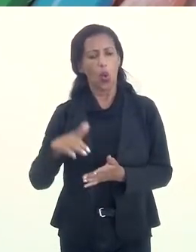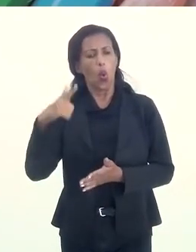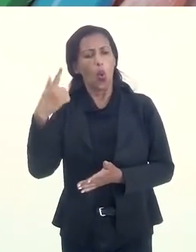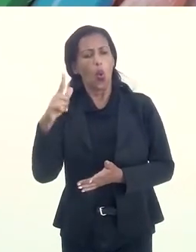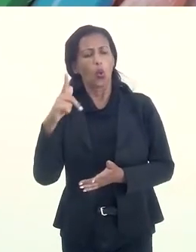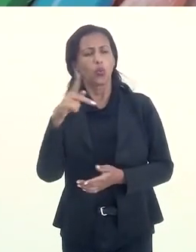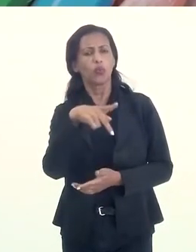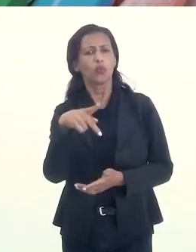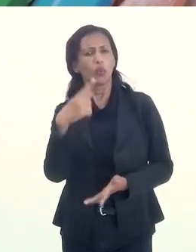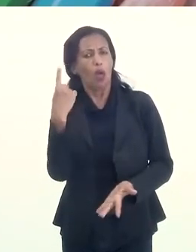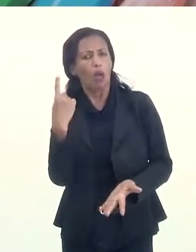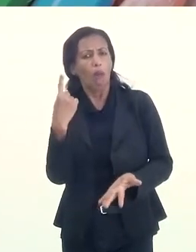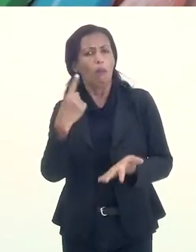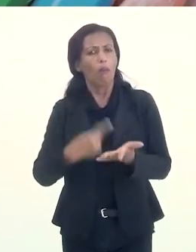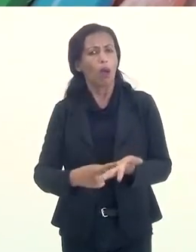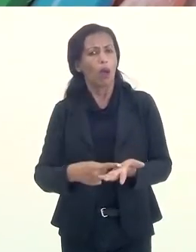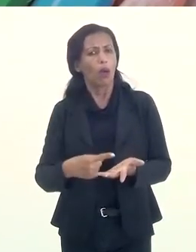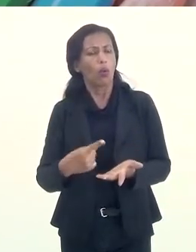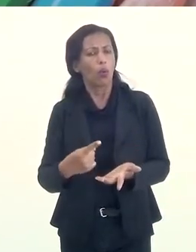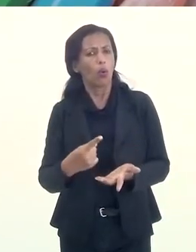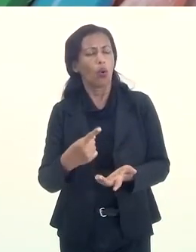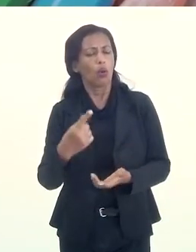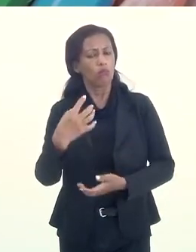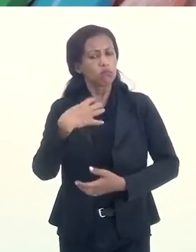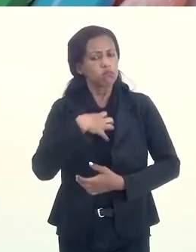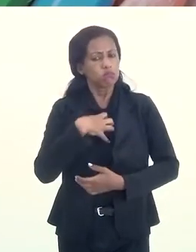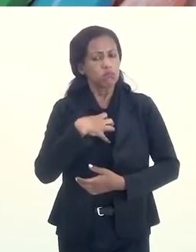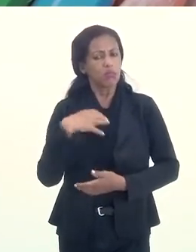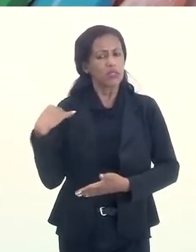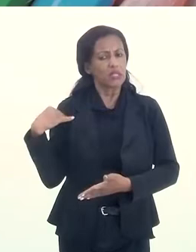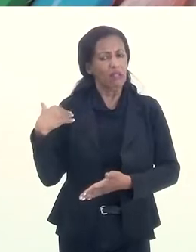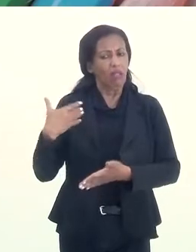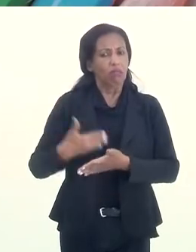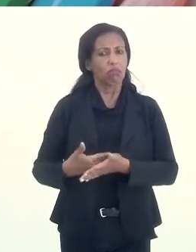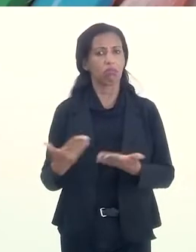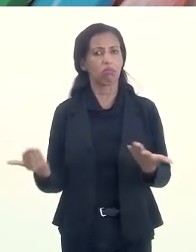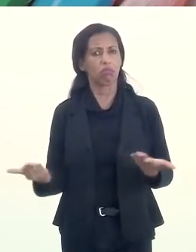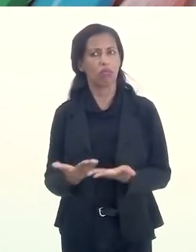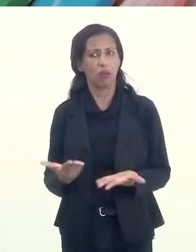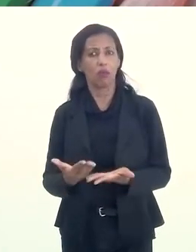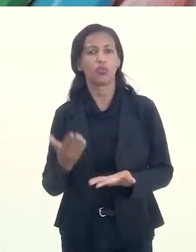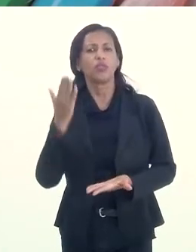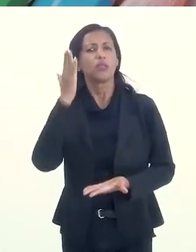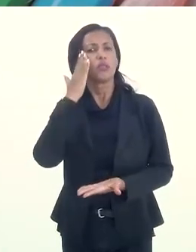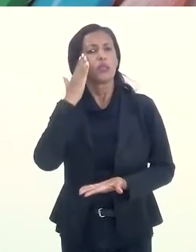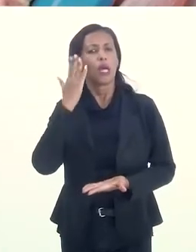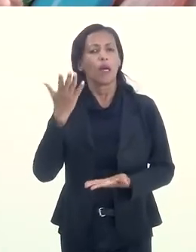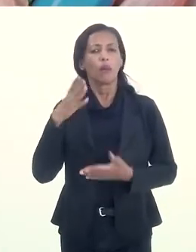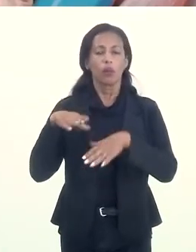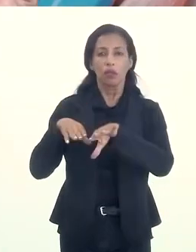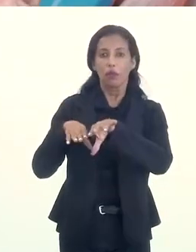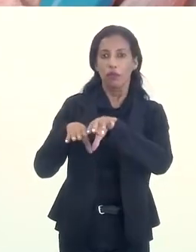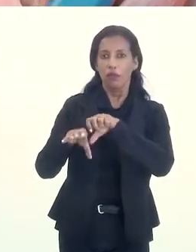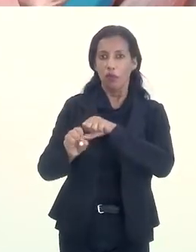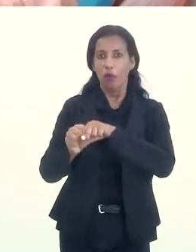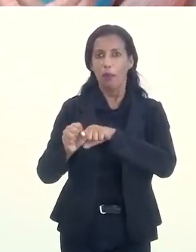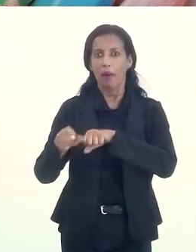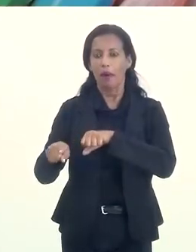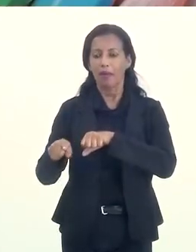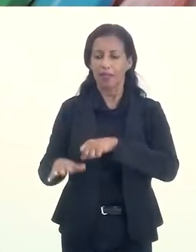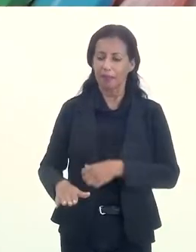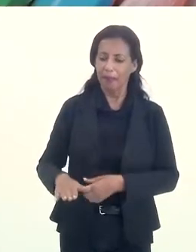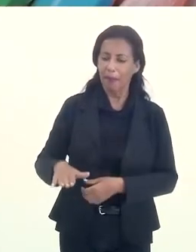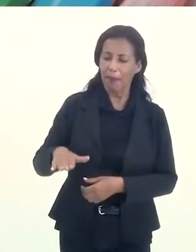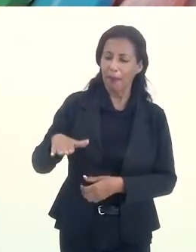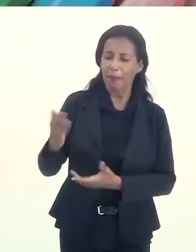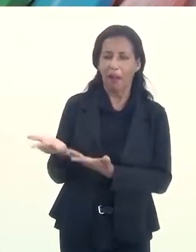que tenha deixado alguma lição para você, alguma marca que você traz até hoje? Porque a gente sabe que quando a gente está se formando